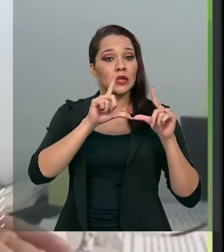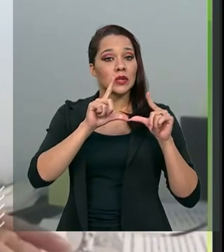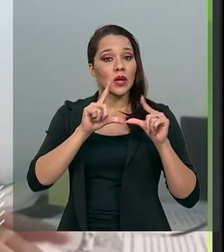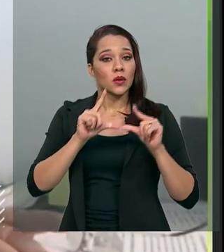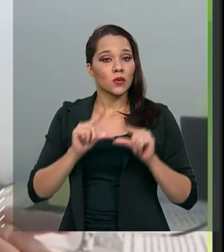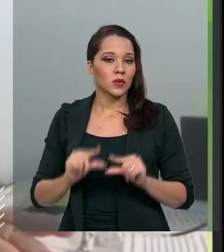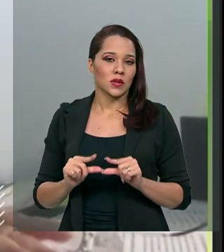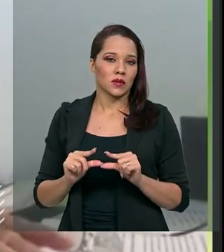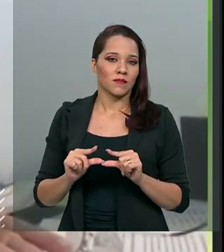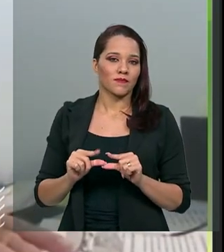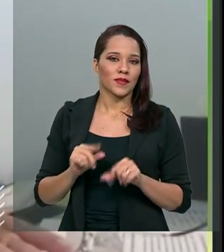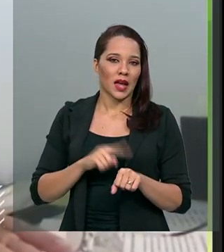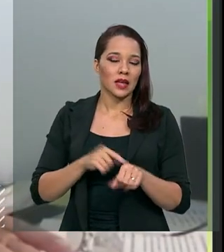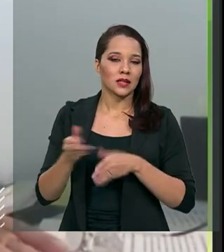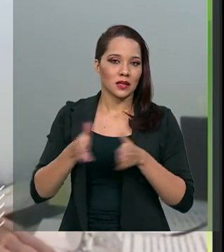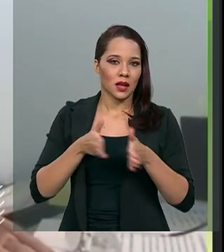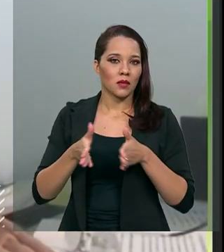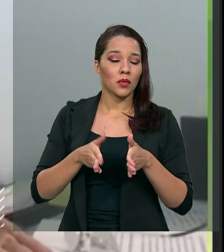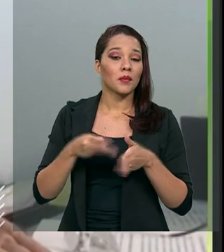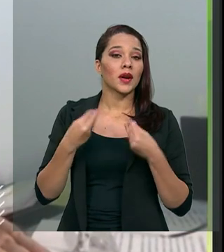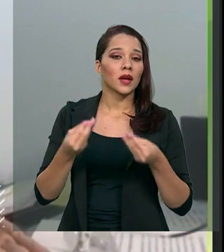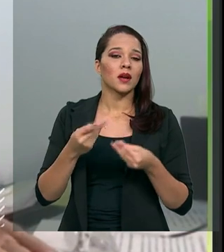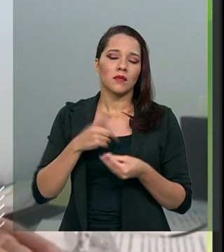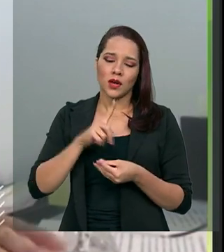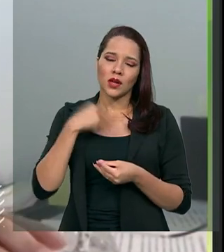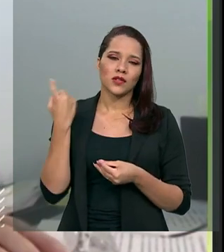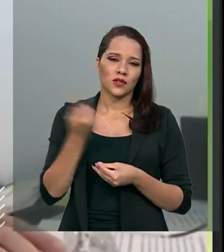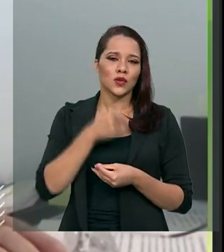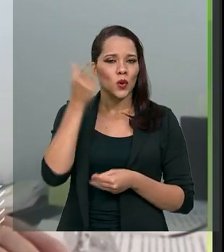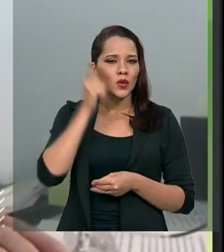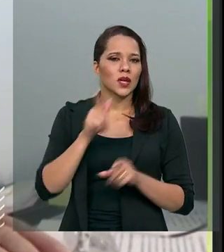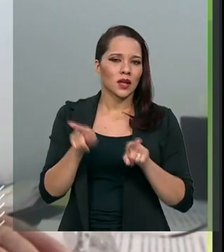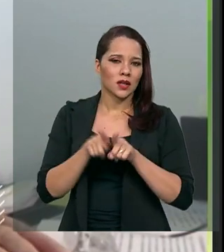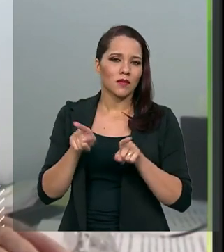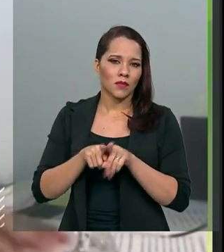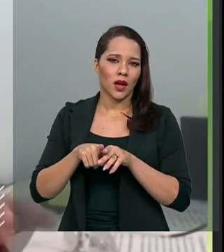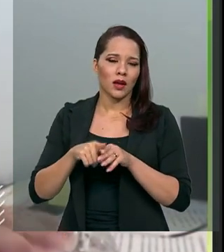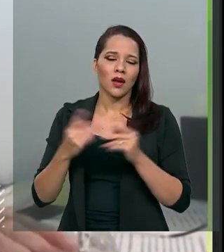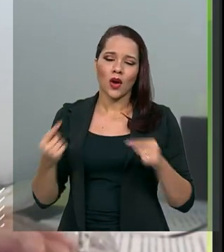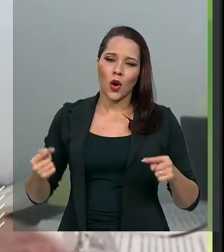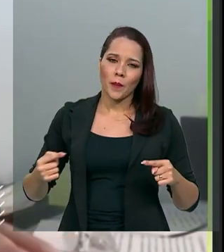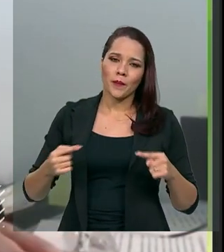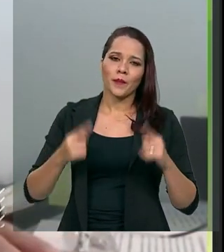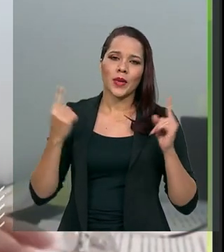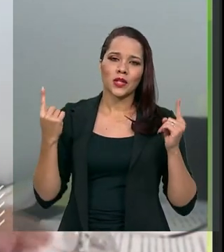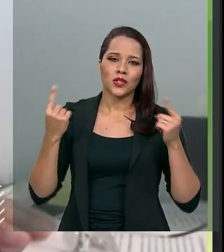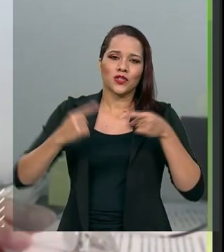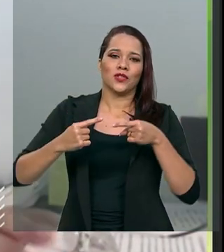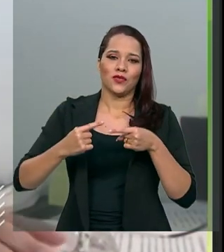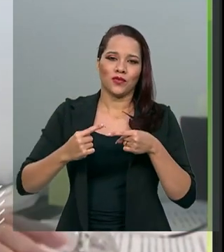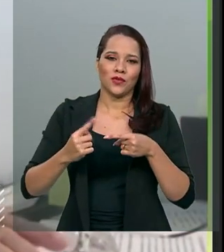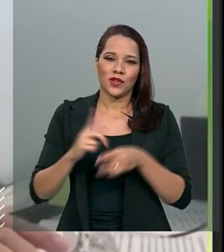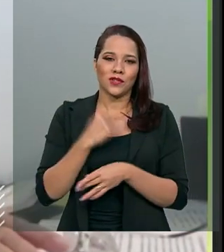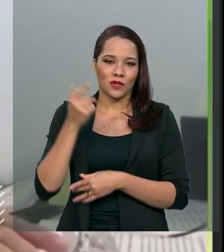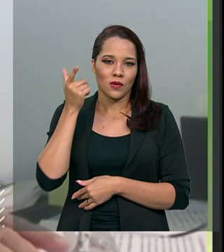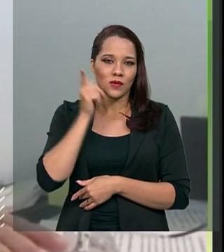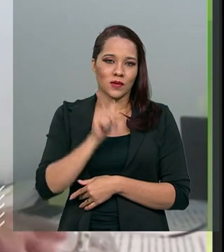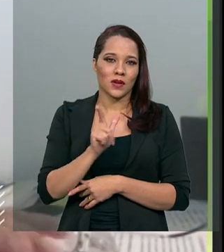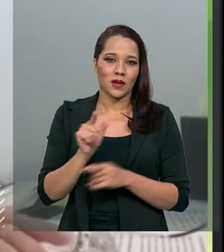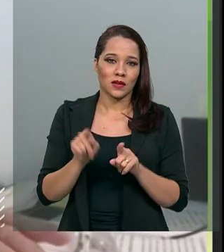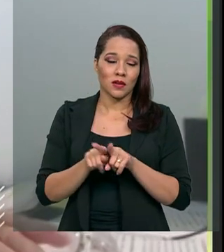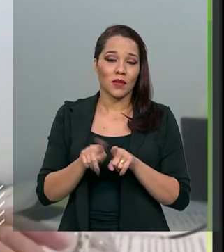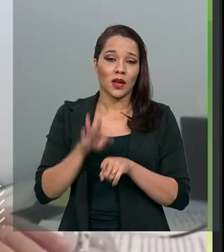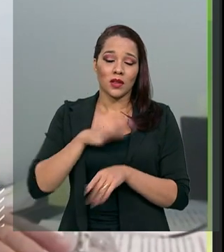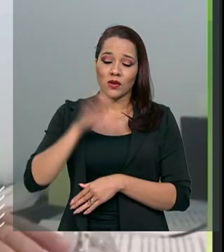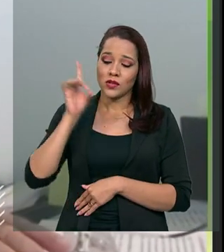para que possamos também ser competitivos e tenhamos o sentimento de